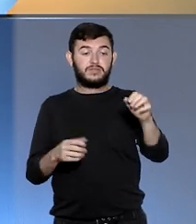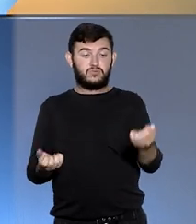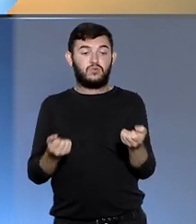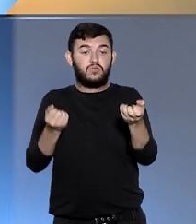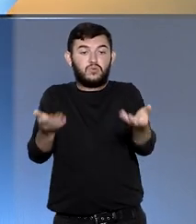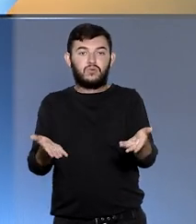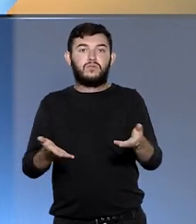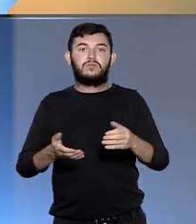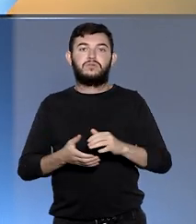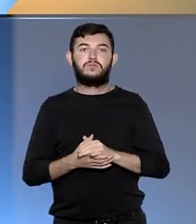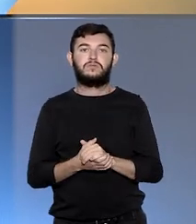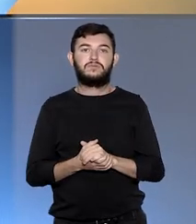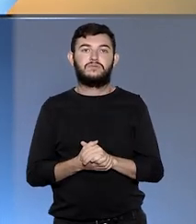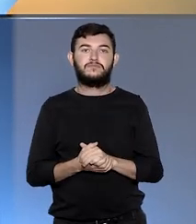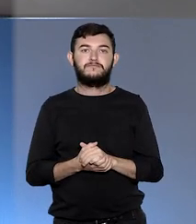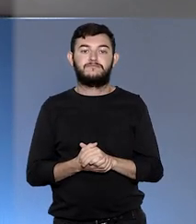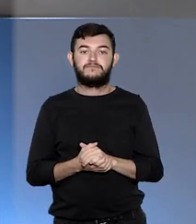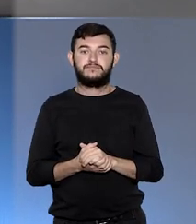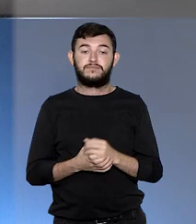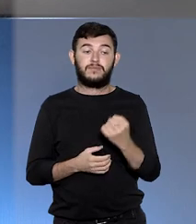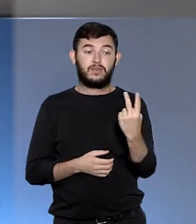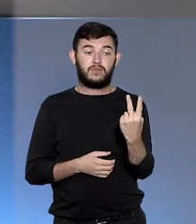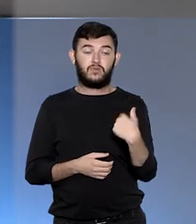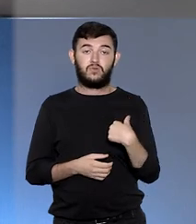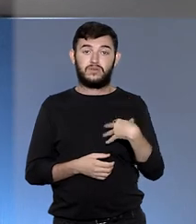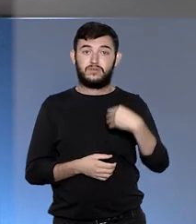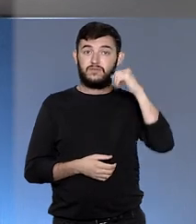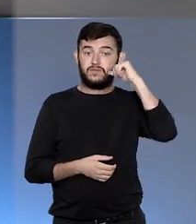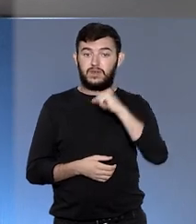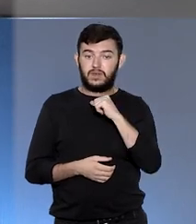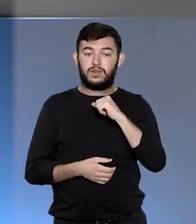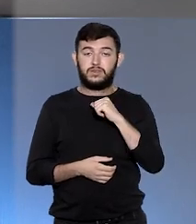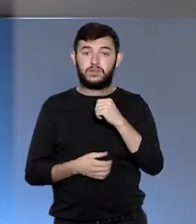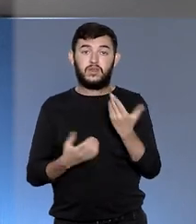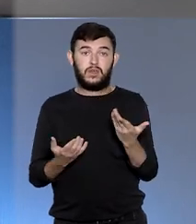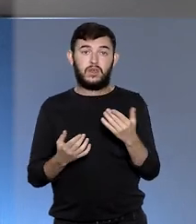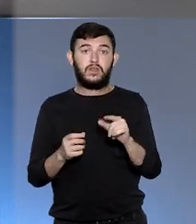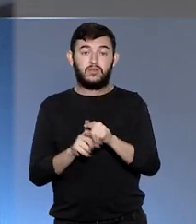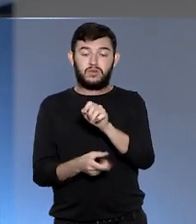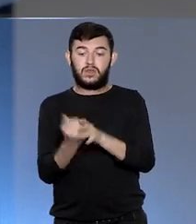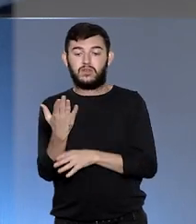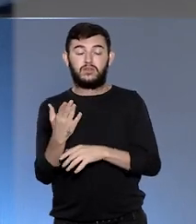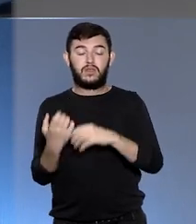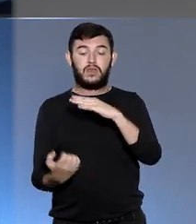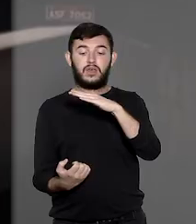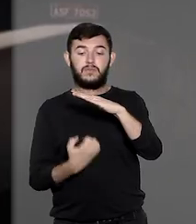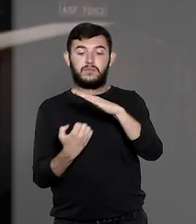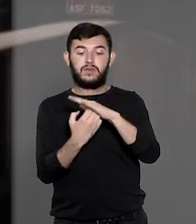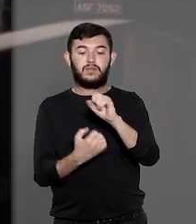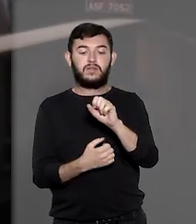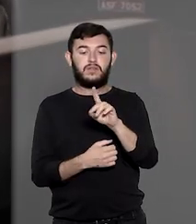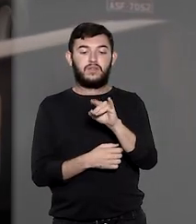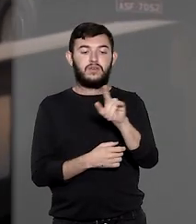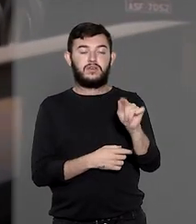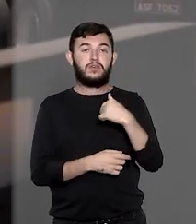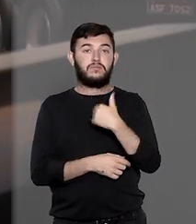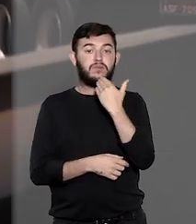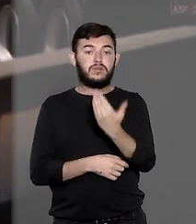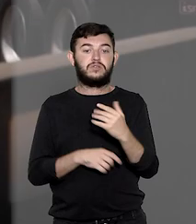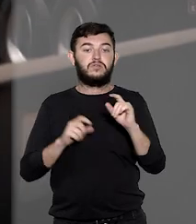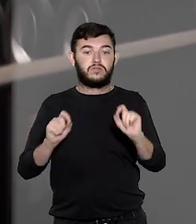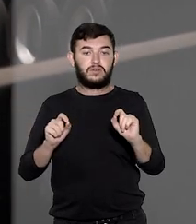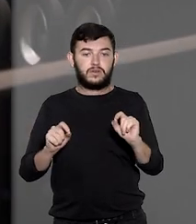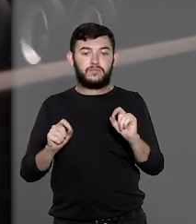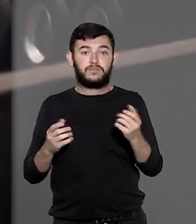ações. Marina Campos. As duas filhas do fundador da Sadia pediam indenização com base na teoria da